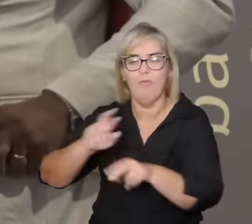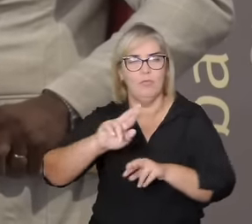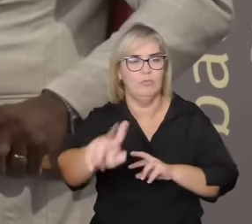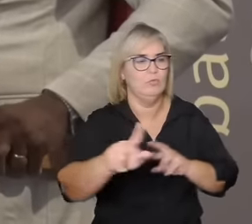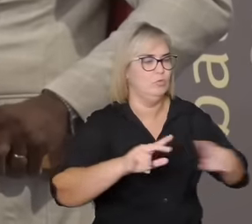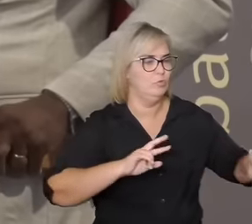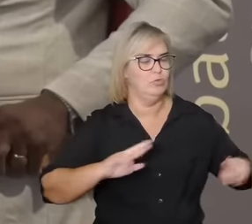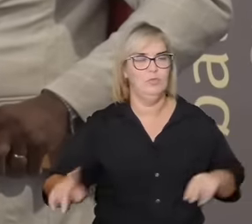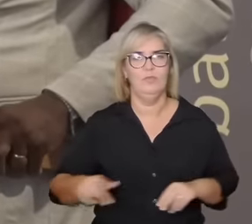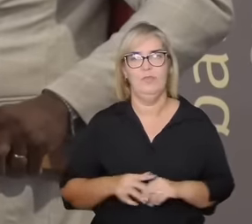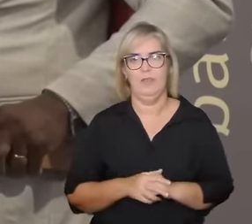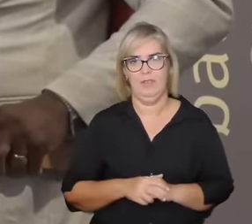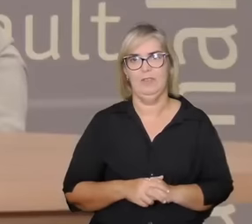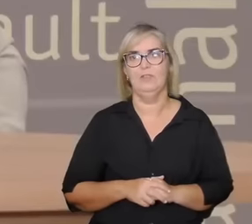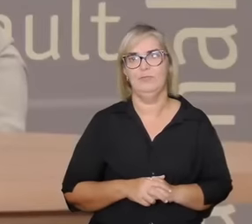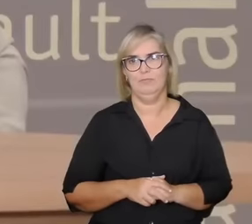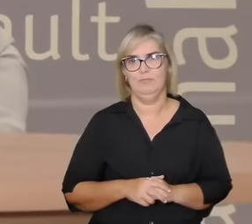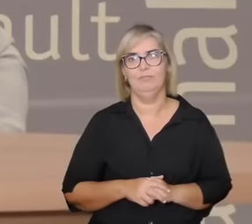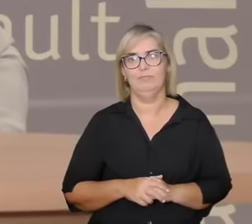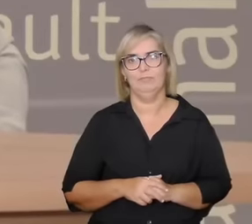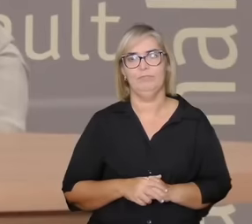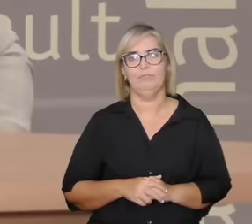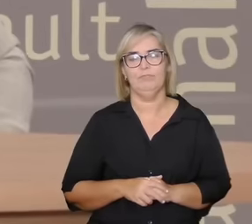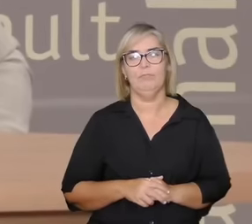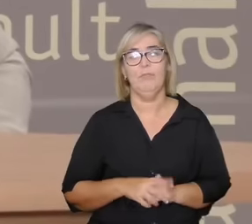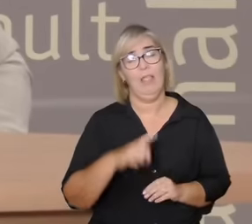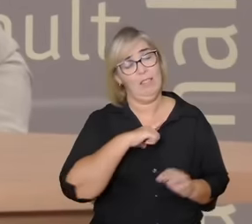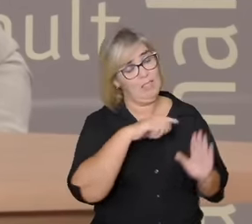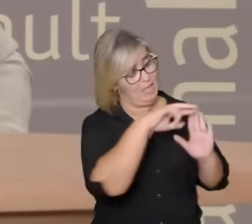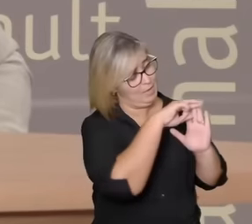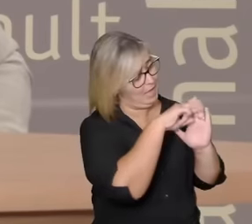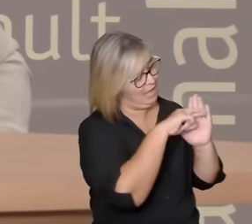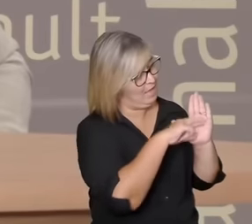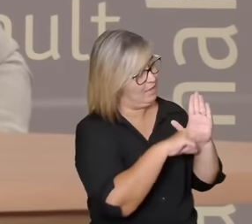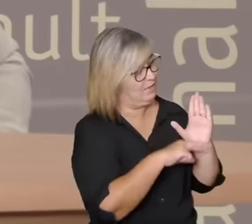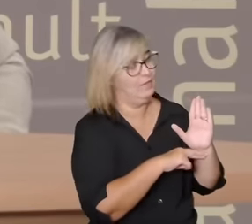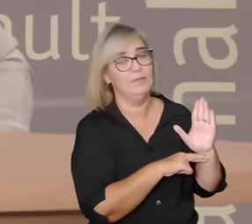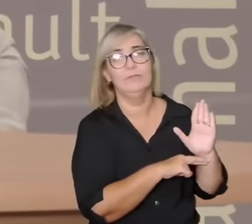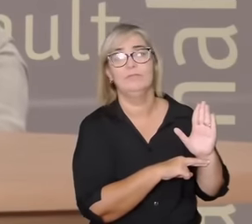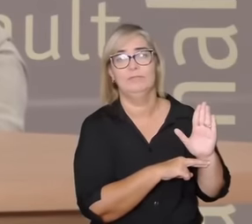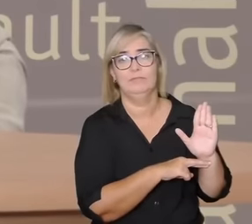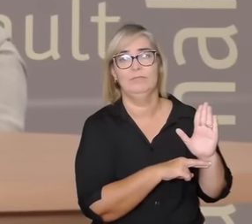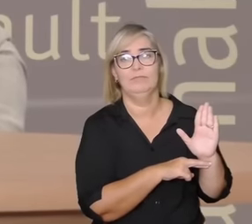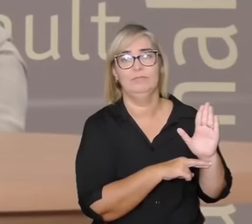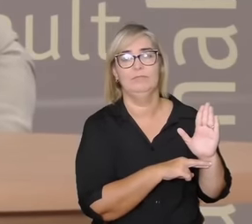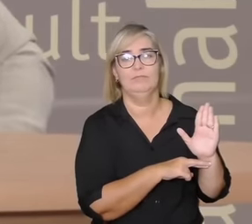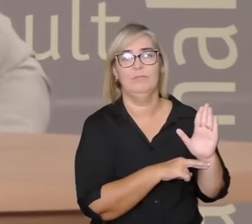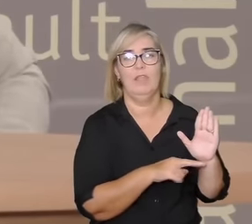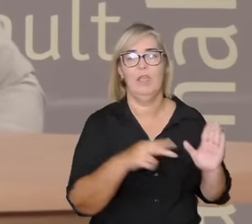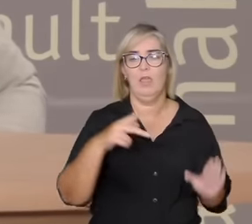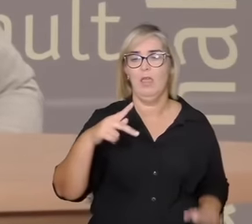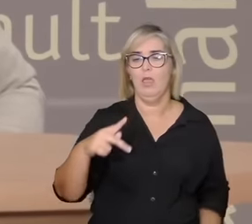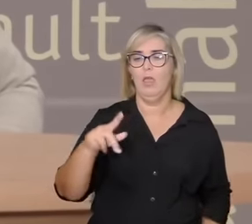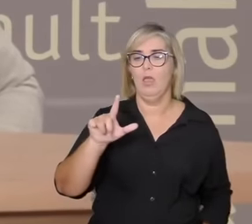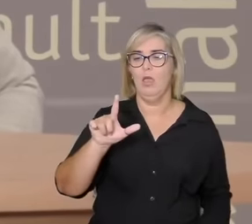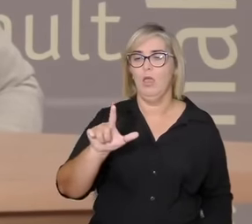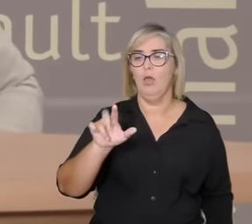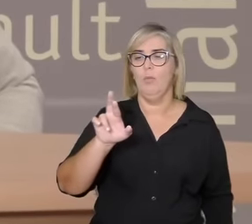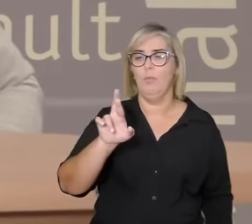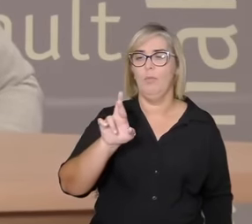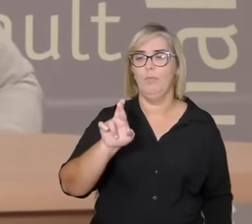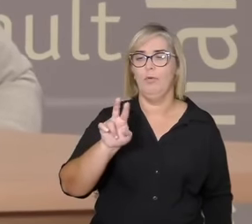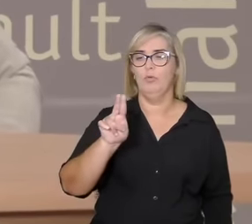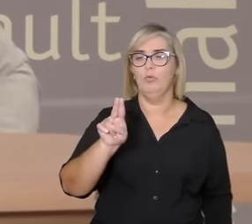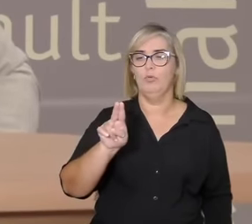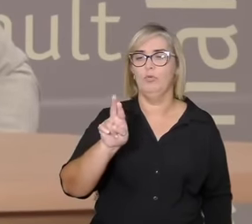de ouro que vai dizer e o pluriversal não é relatividade